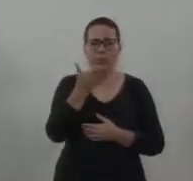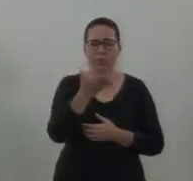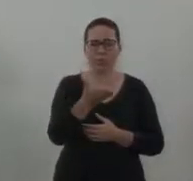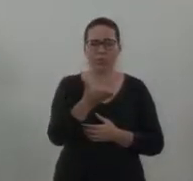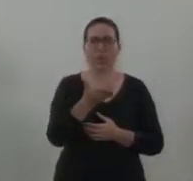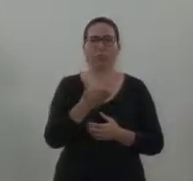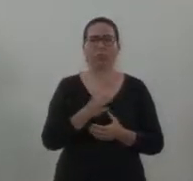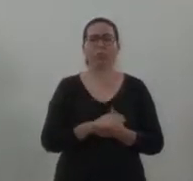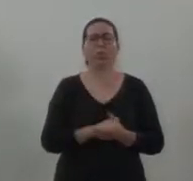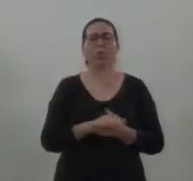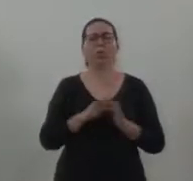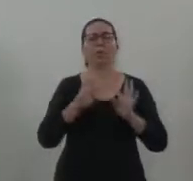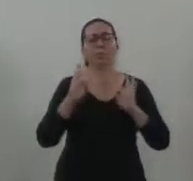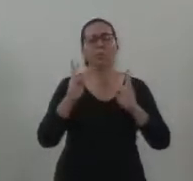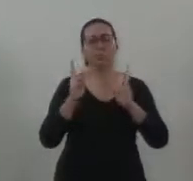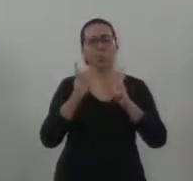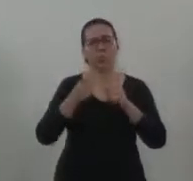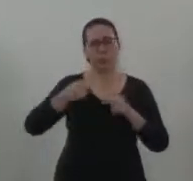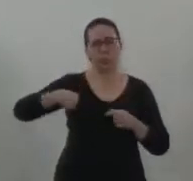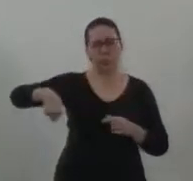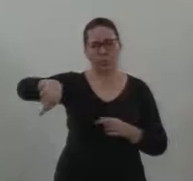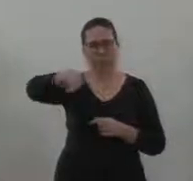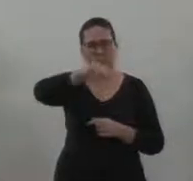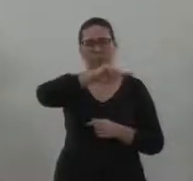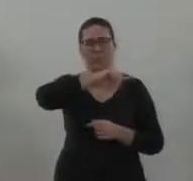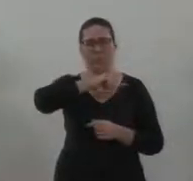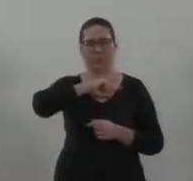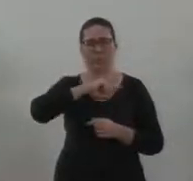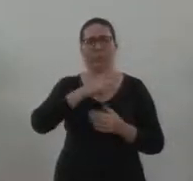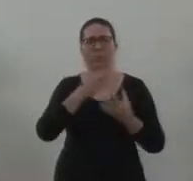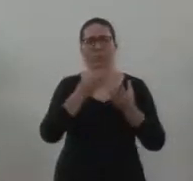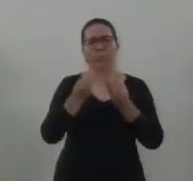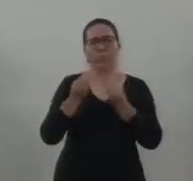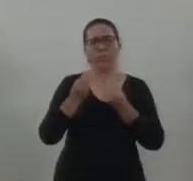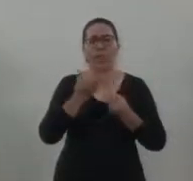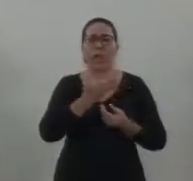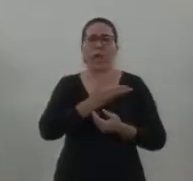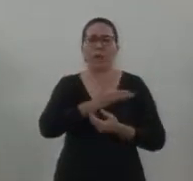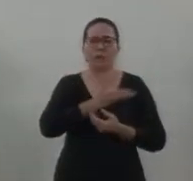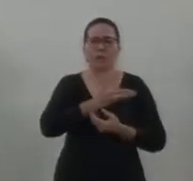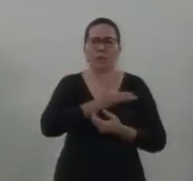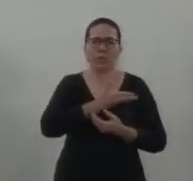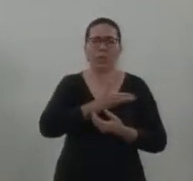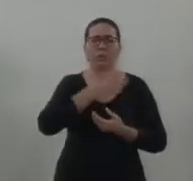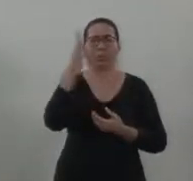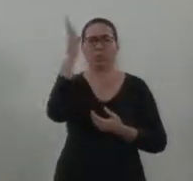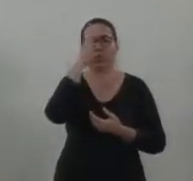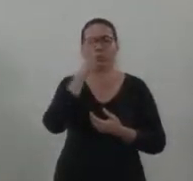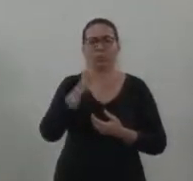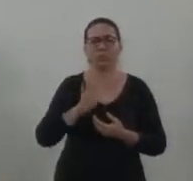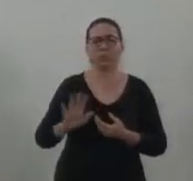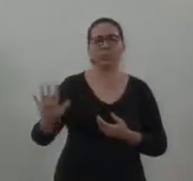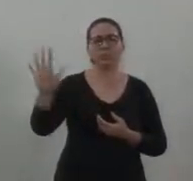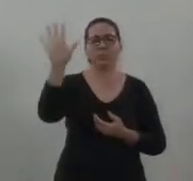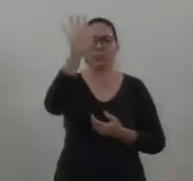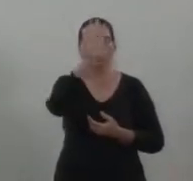muita luz e saúde para todos nós. Tantos amigos, tantos brasileiros